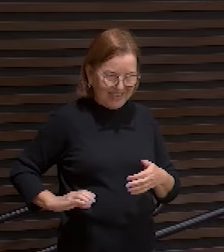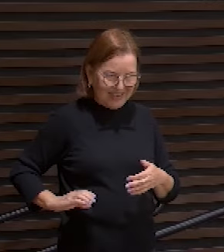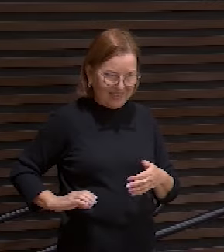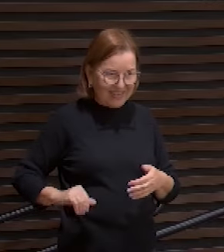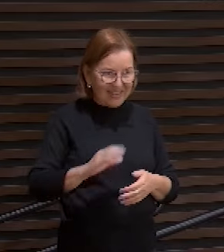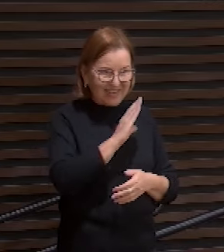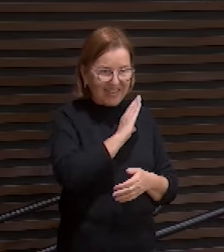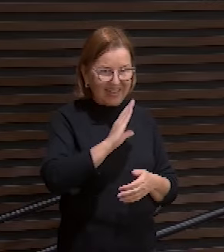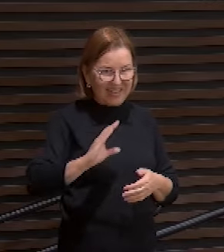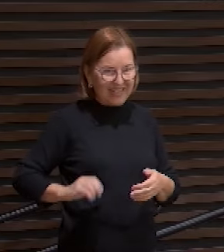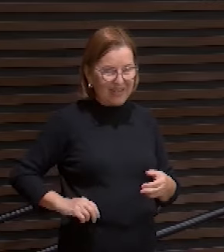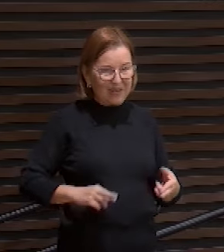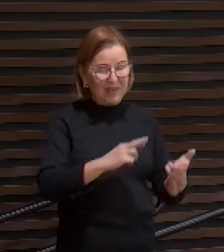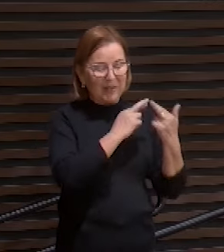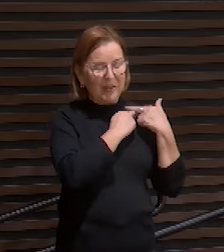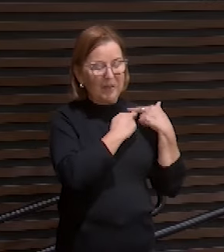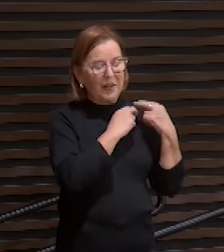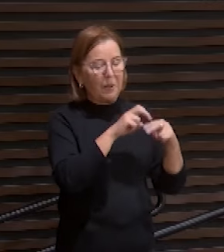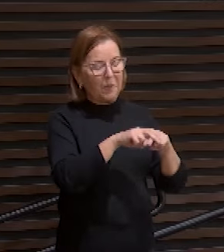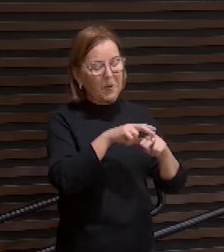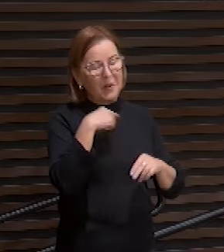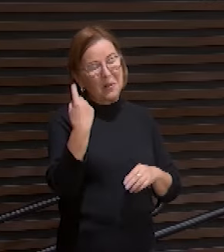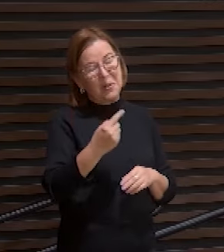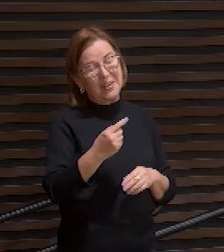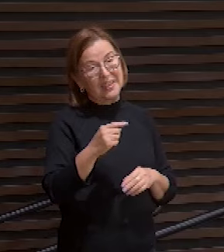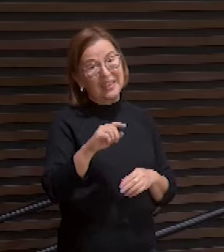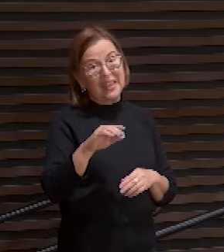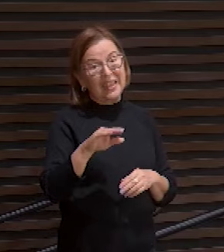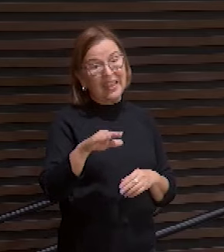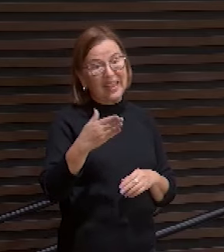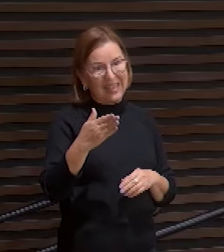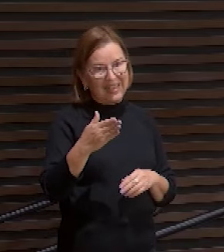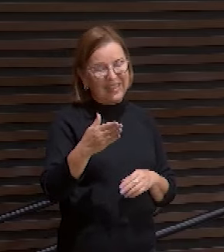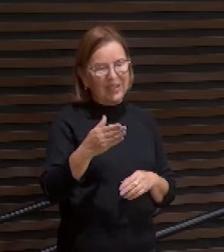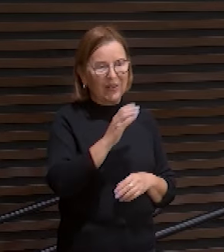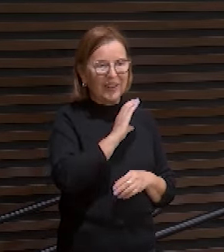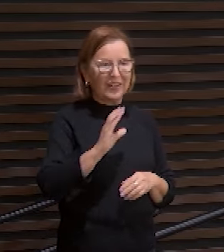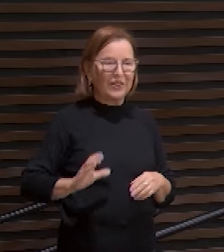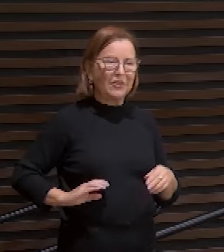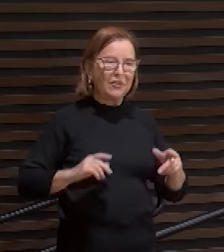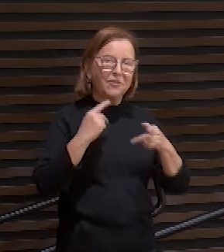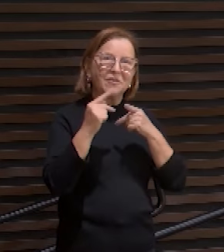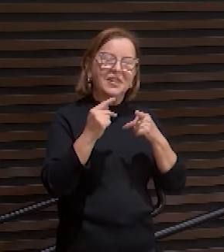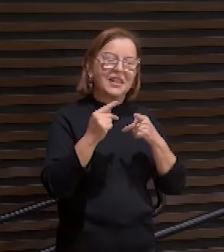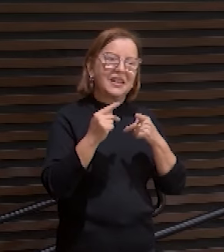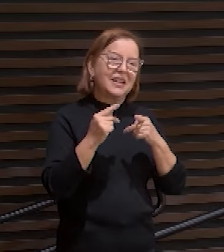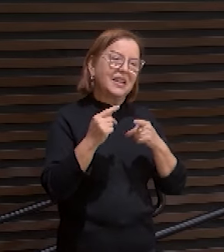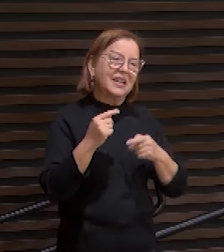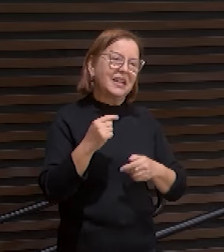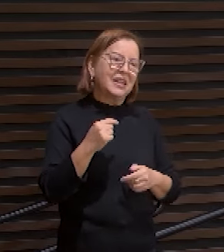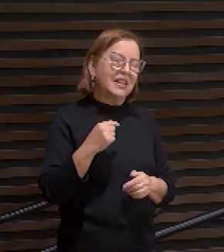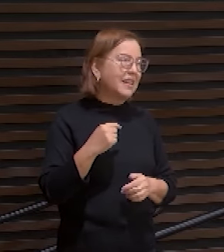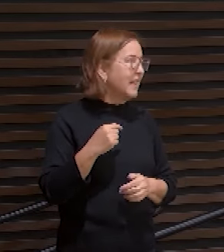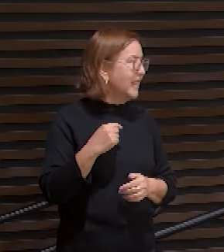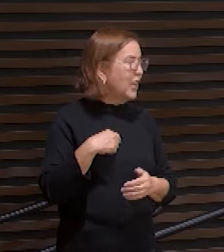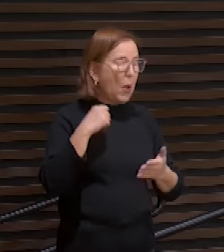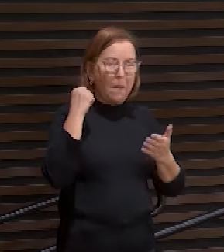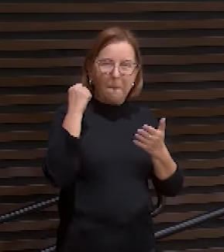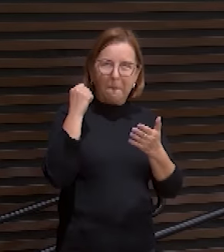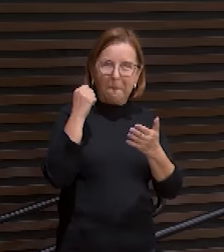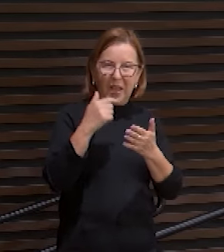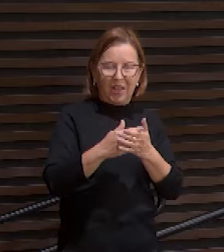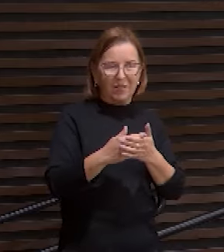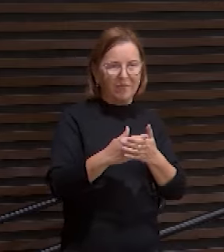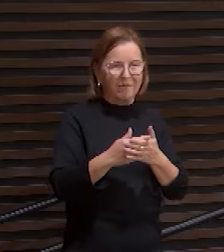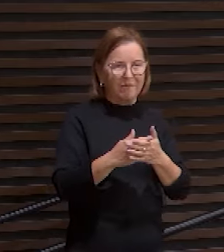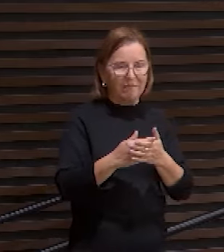então ele chega para o pai e fala eu pago entendem irmãos foram